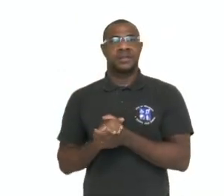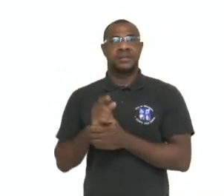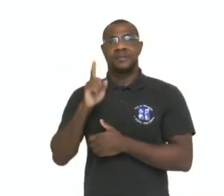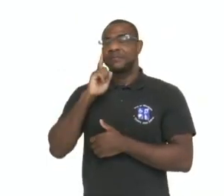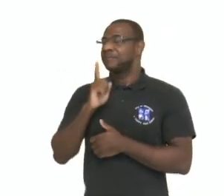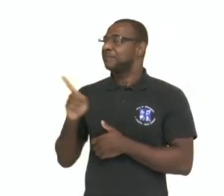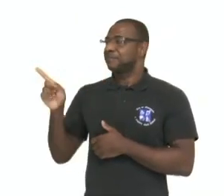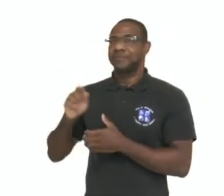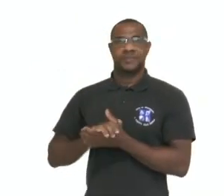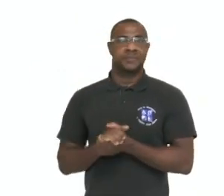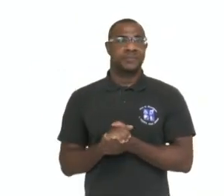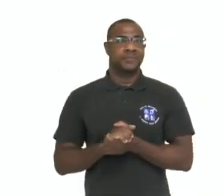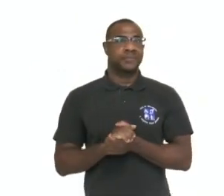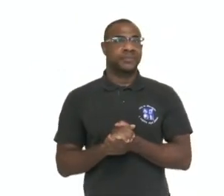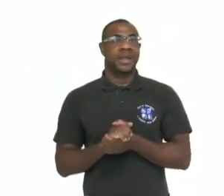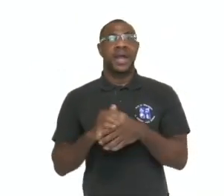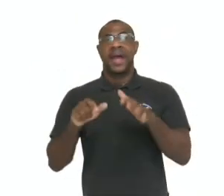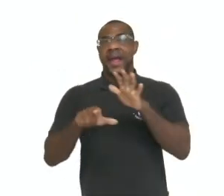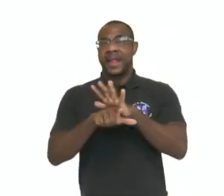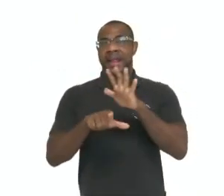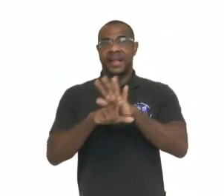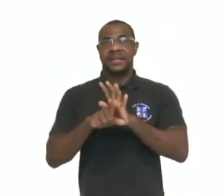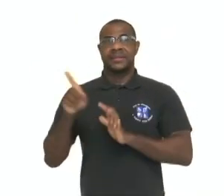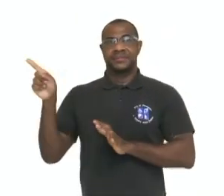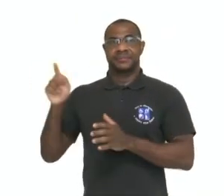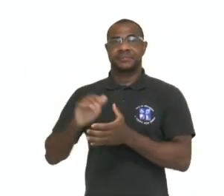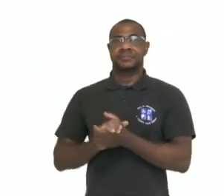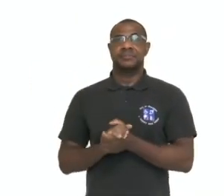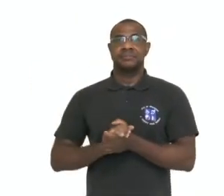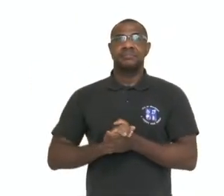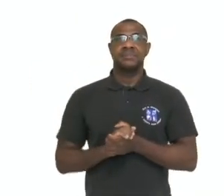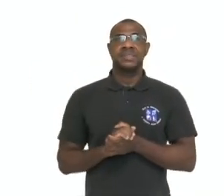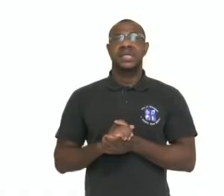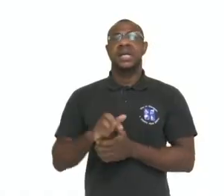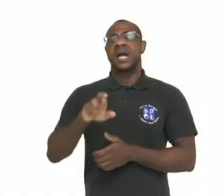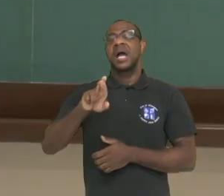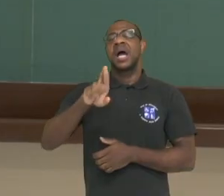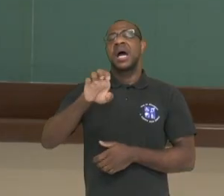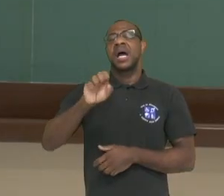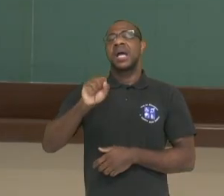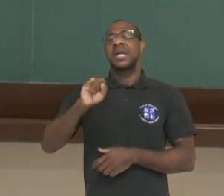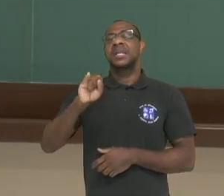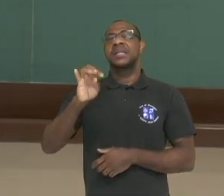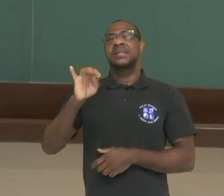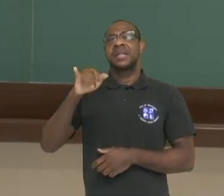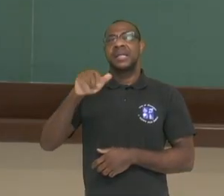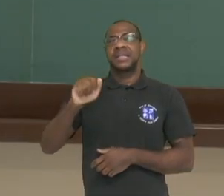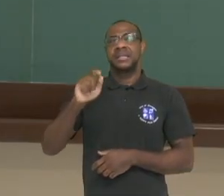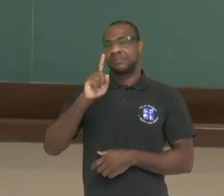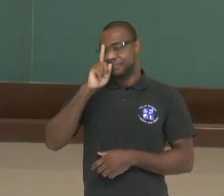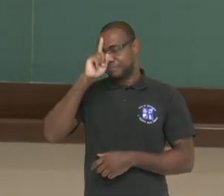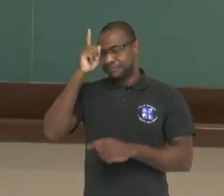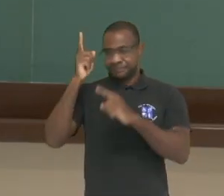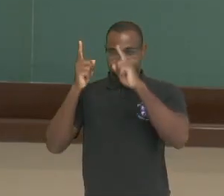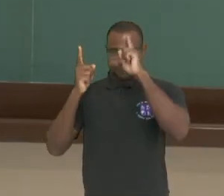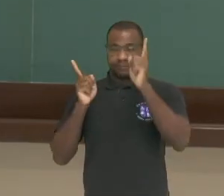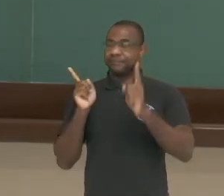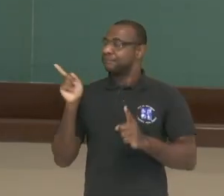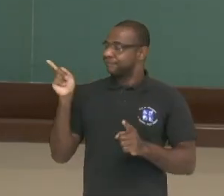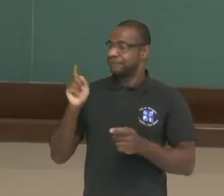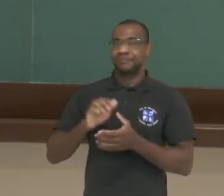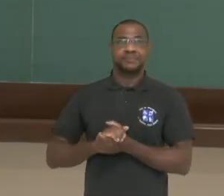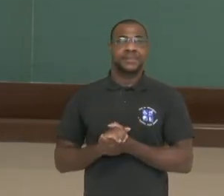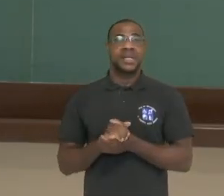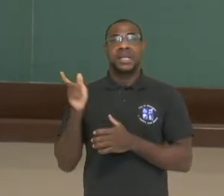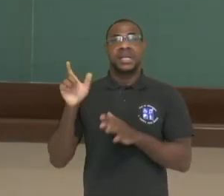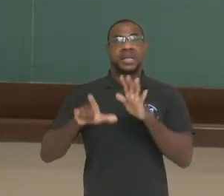lei? A resistência de um corpo depende do quê? De sua composição e do seu formato. Então, essas são